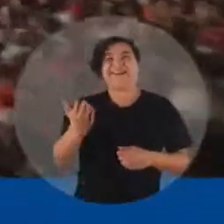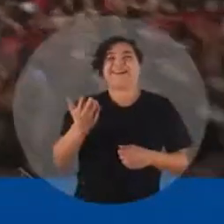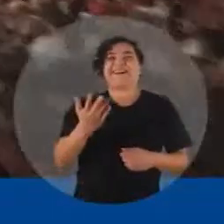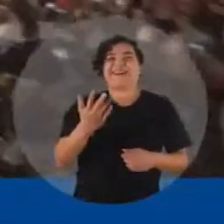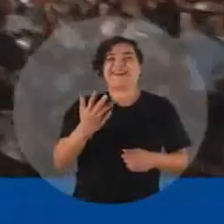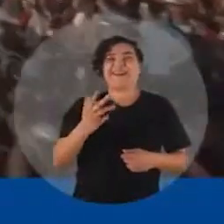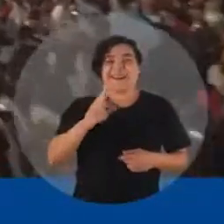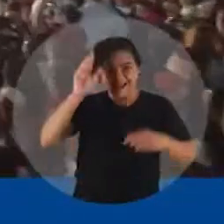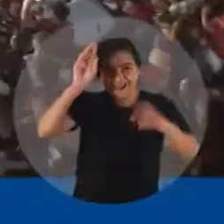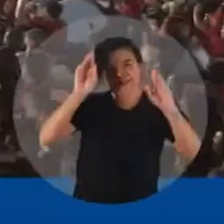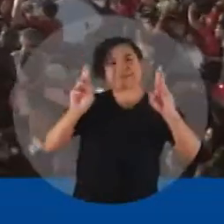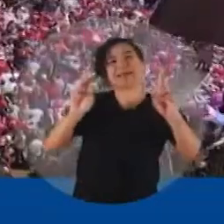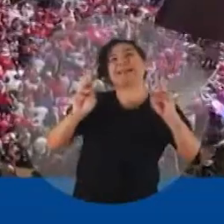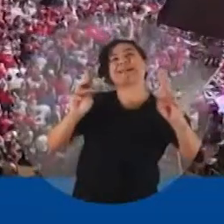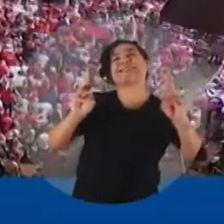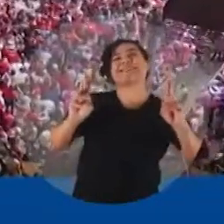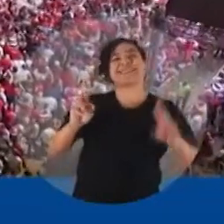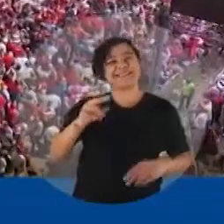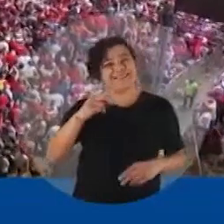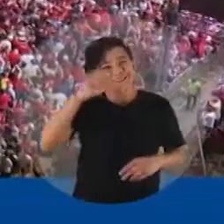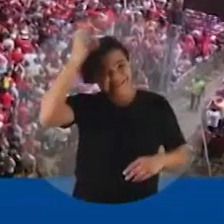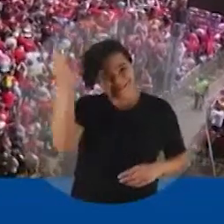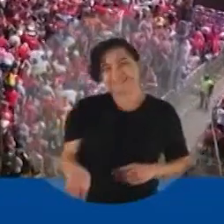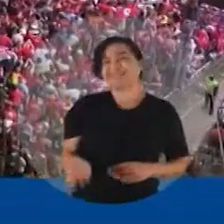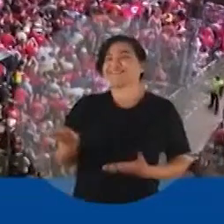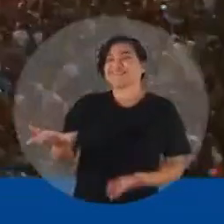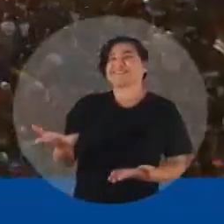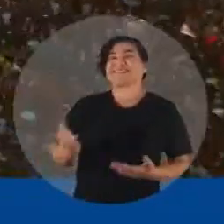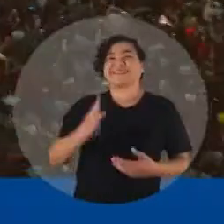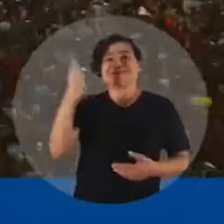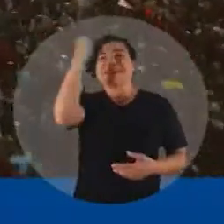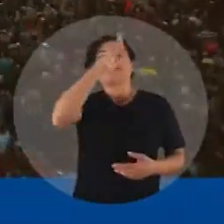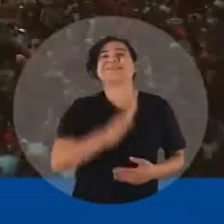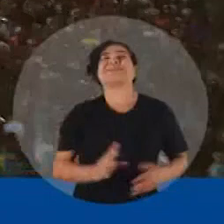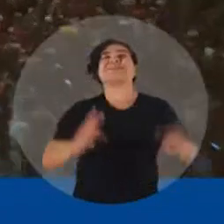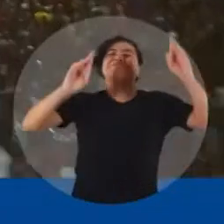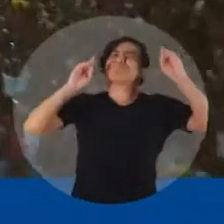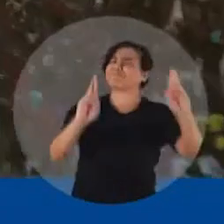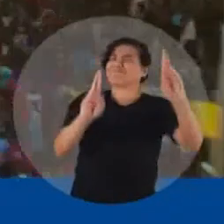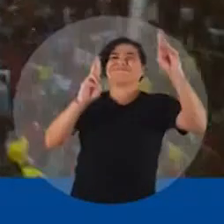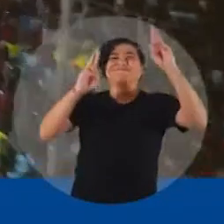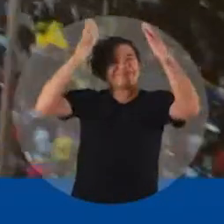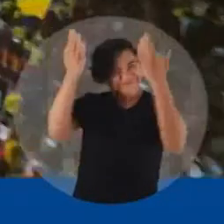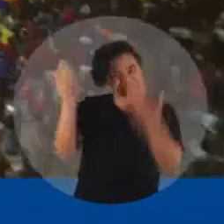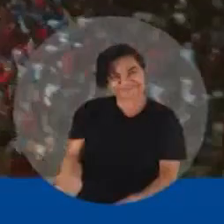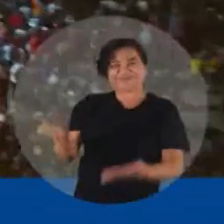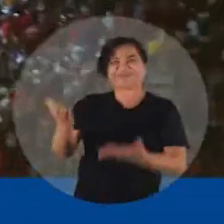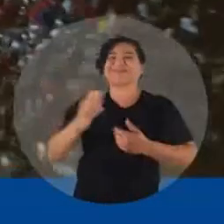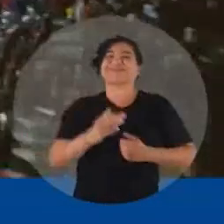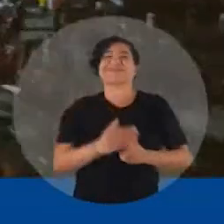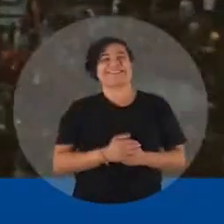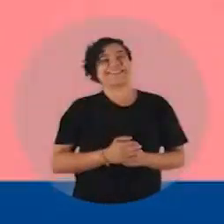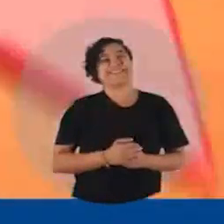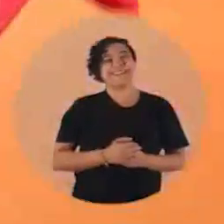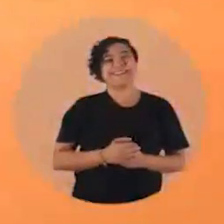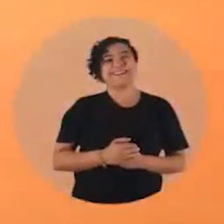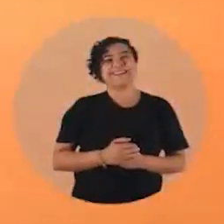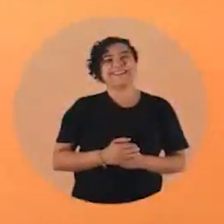A esperança tem nome. O Brasil da esperança é você. Bora lá, Brasil!